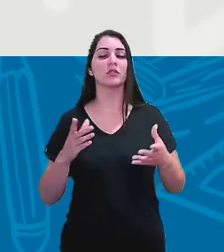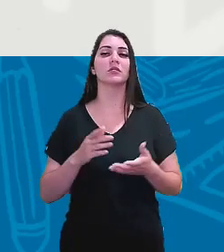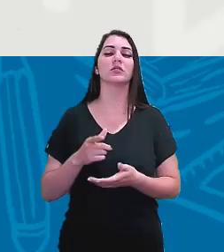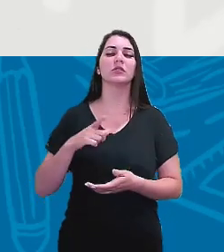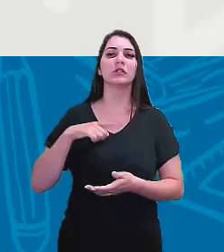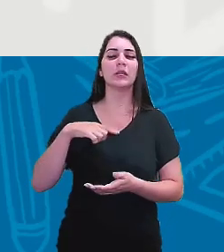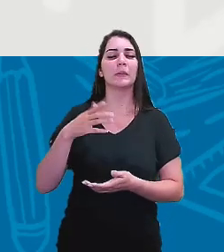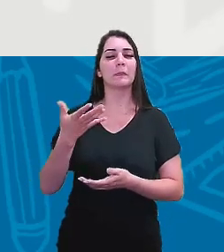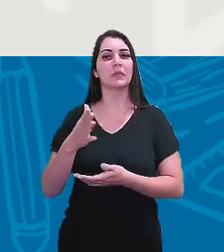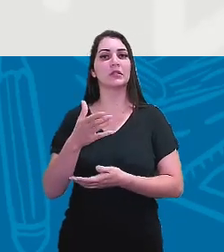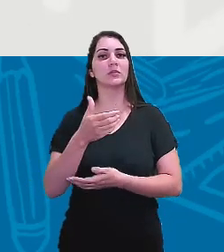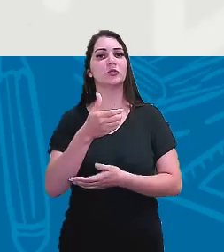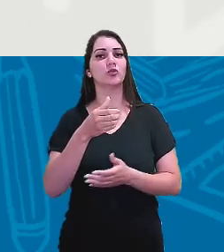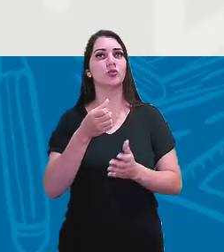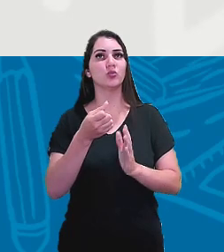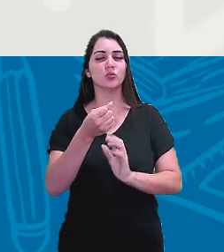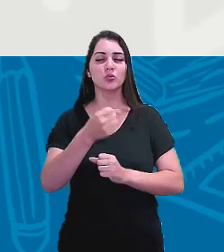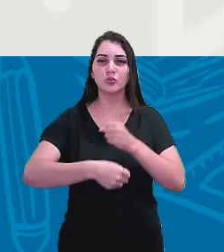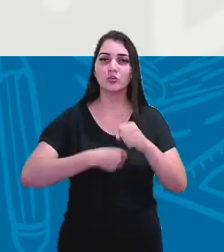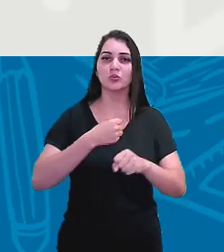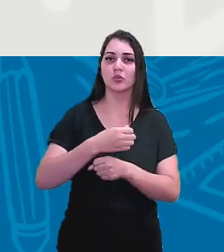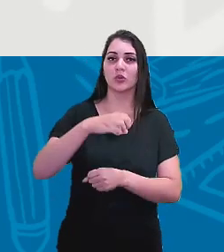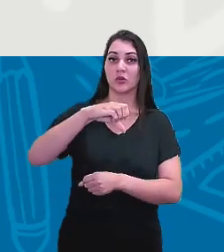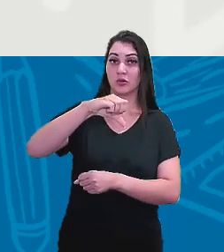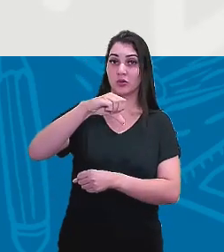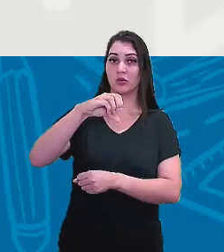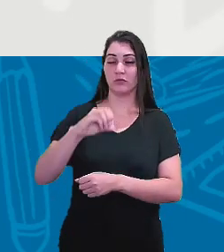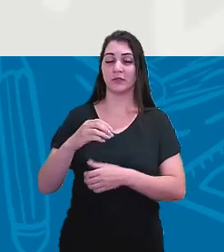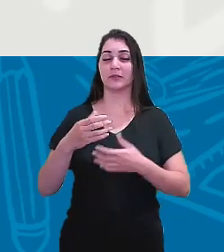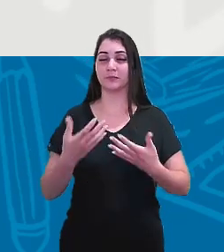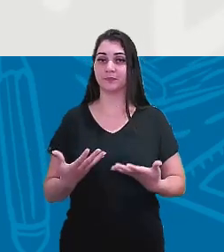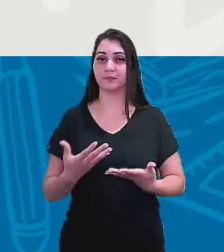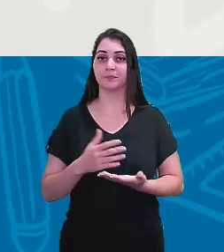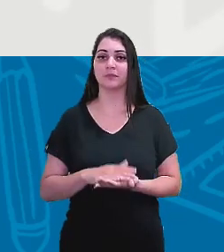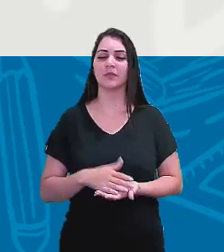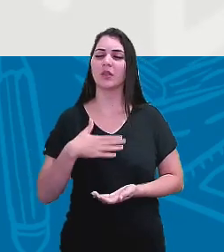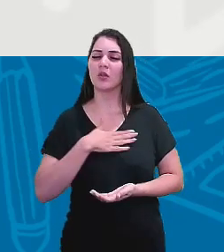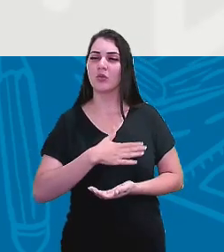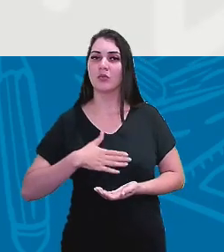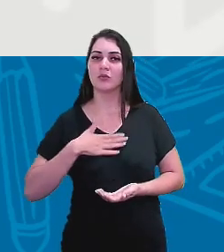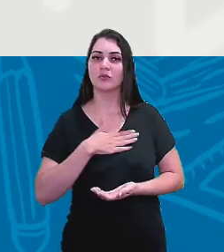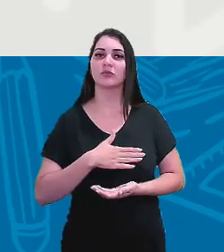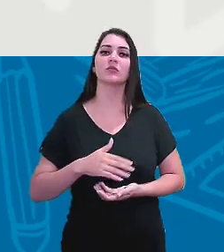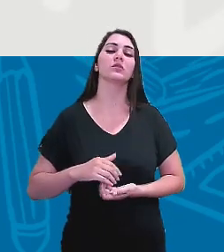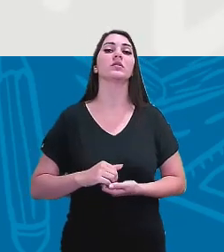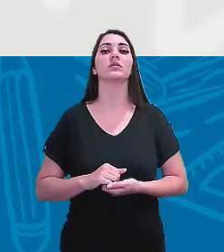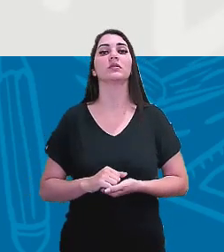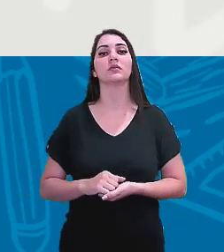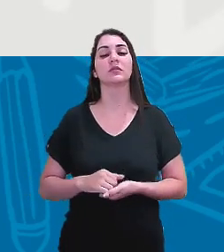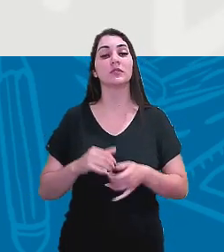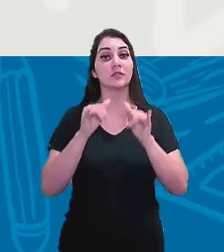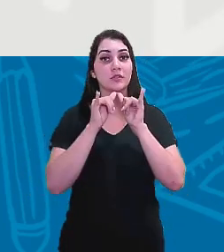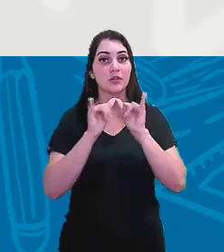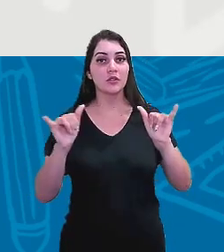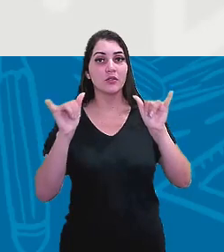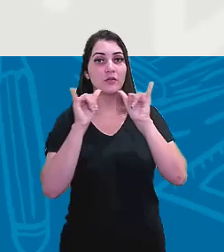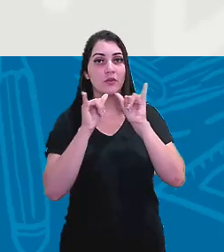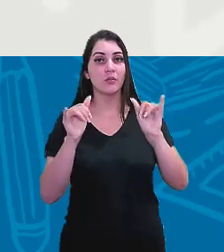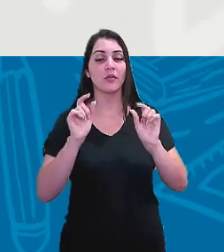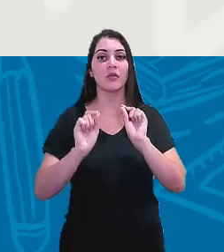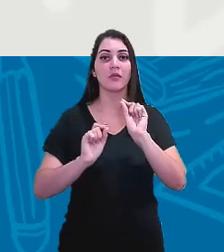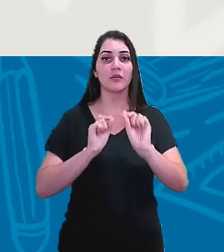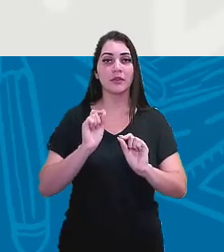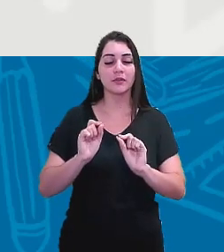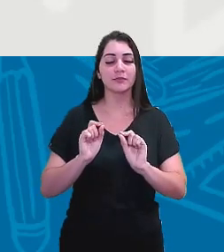volta da década de 90. No entanto, eu gostaria de informar que